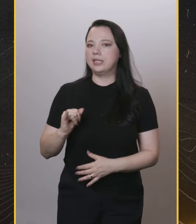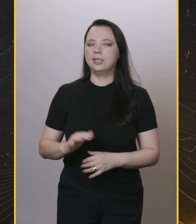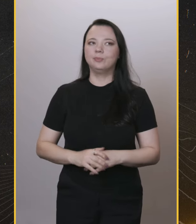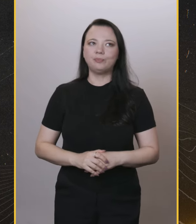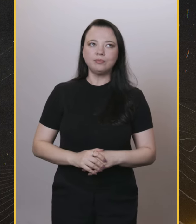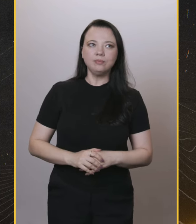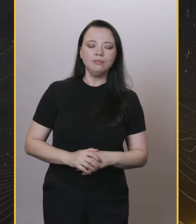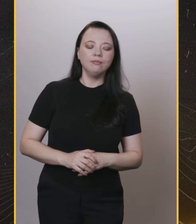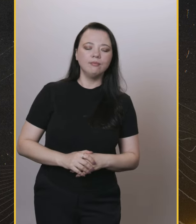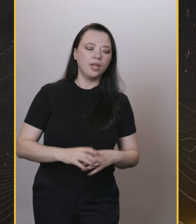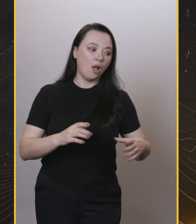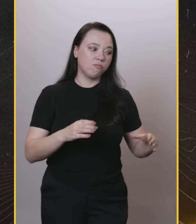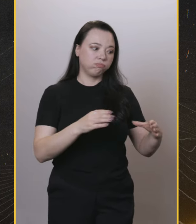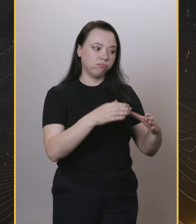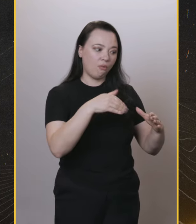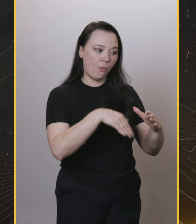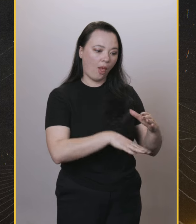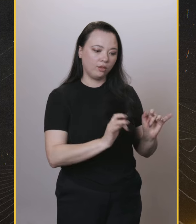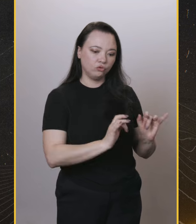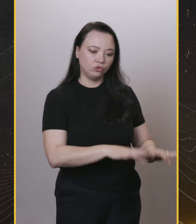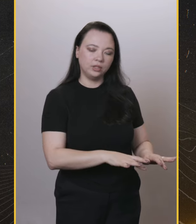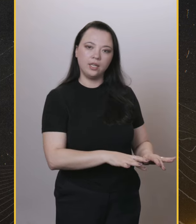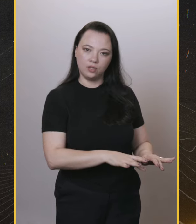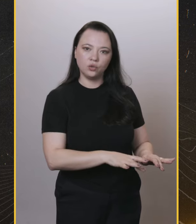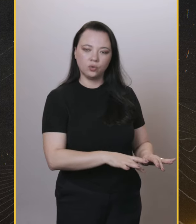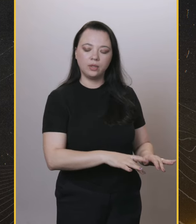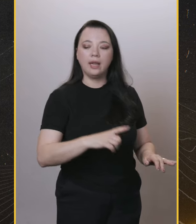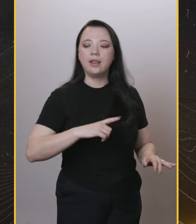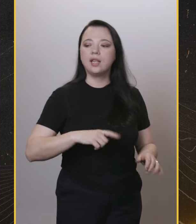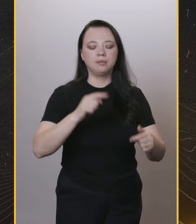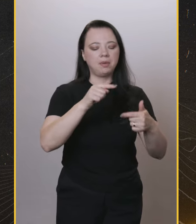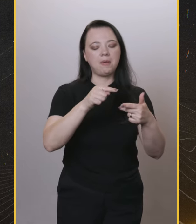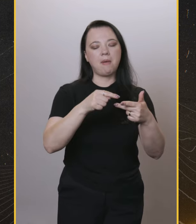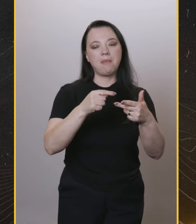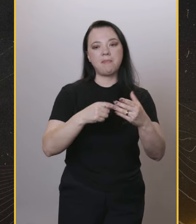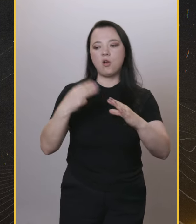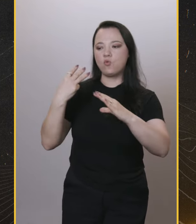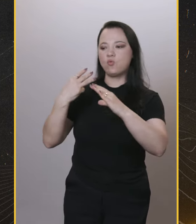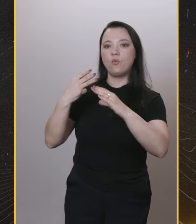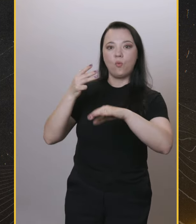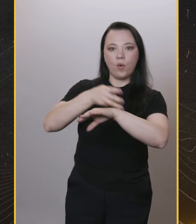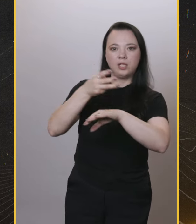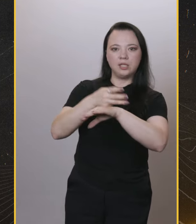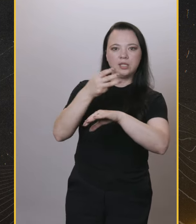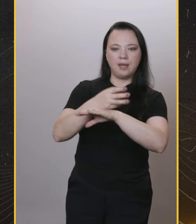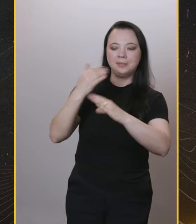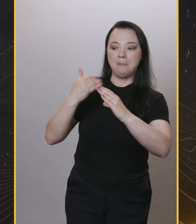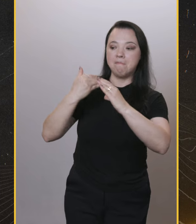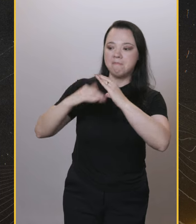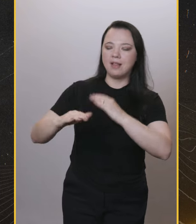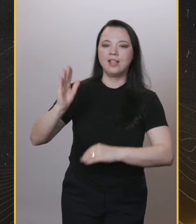arrumar a tua rua, buraco e tudo mais. Não é isso? Igor, é. Se você tiver um pedido de poda de árvore, se você tiver um buraco, se